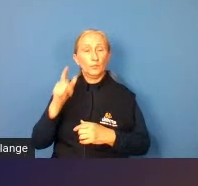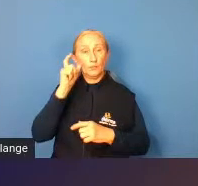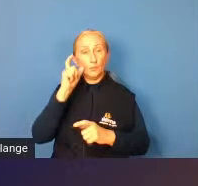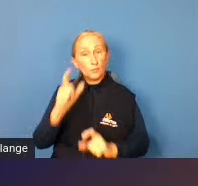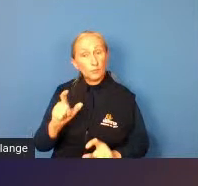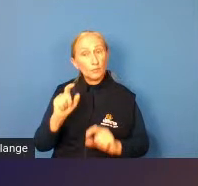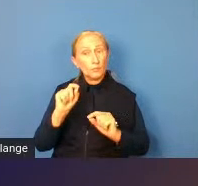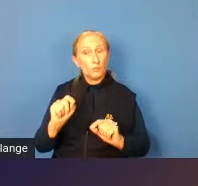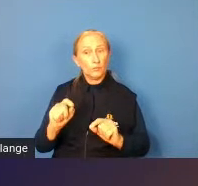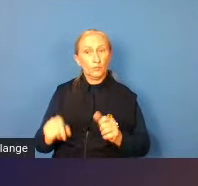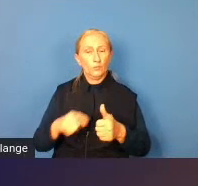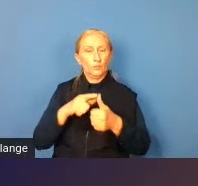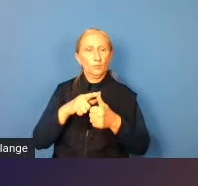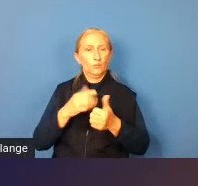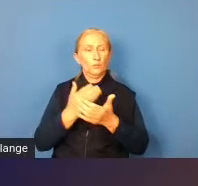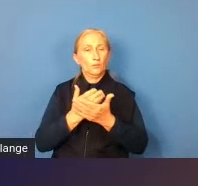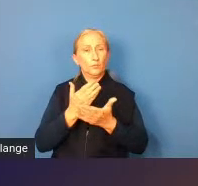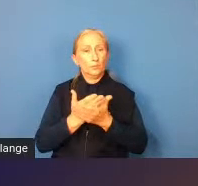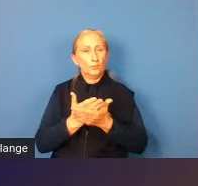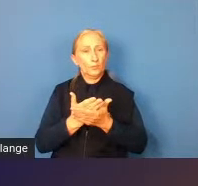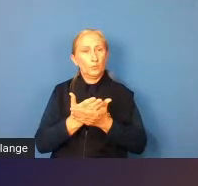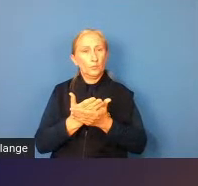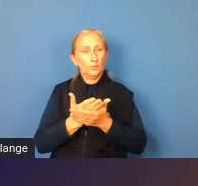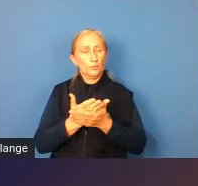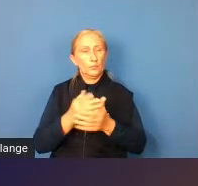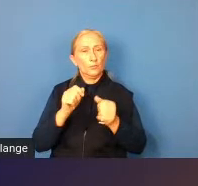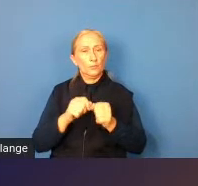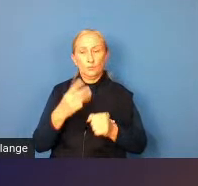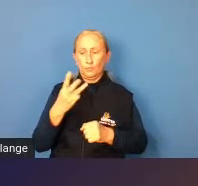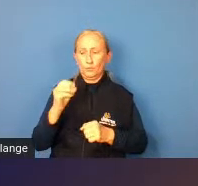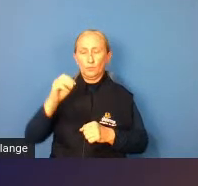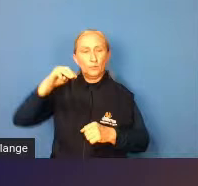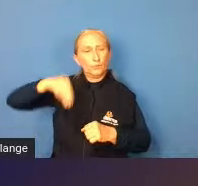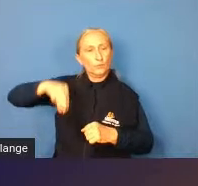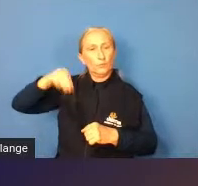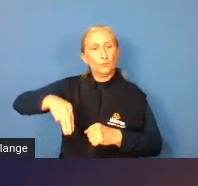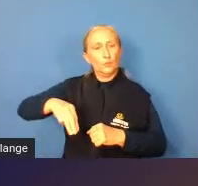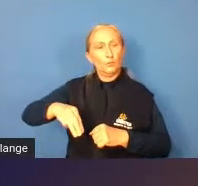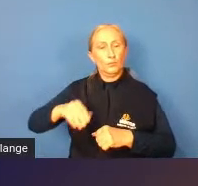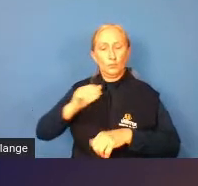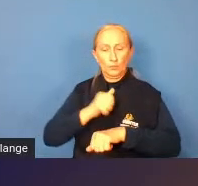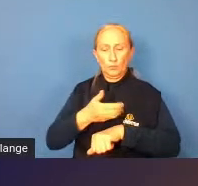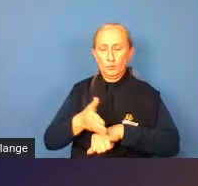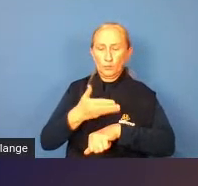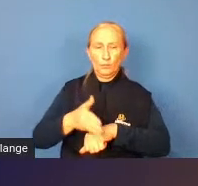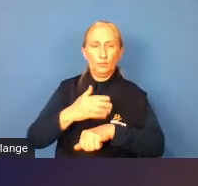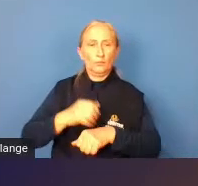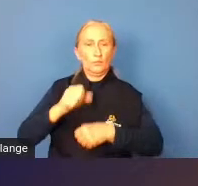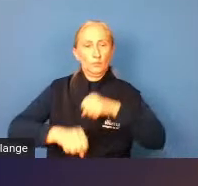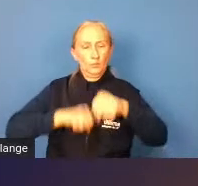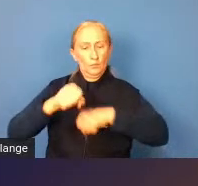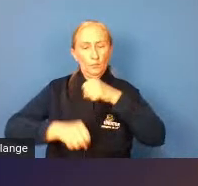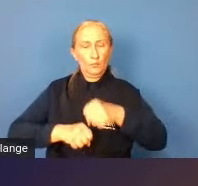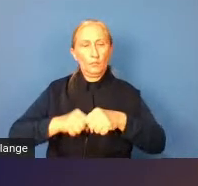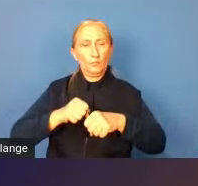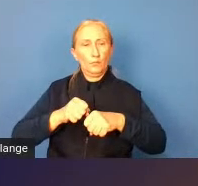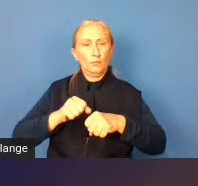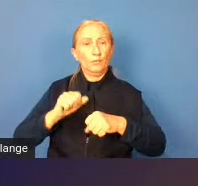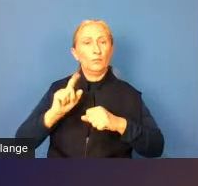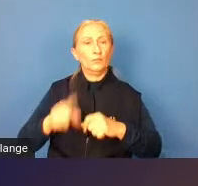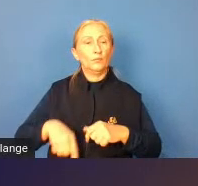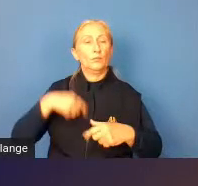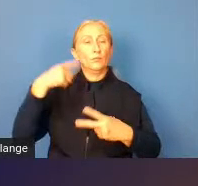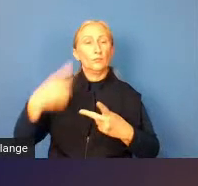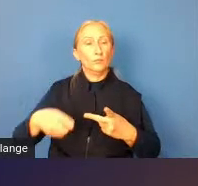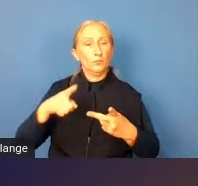então o primeiro estudo foram 30 minutos de exercício aeróbico no caso bicicleta ergométrica logo